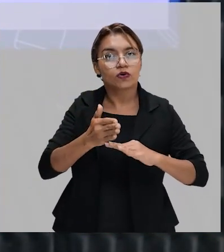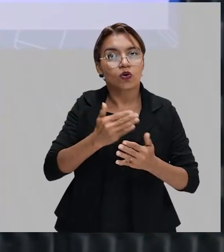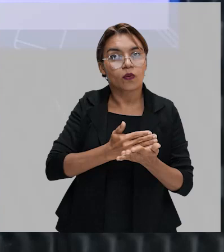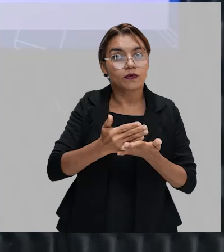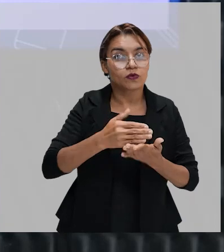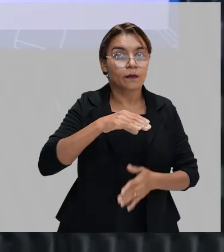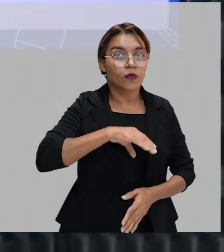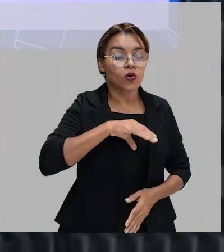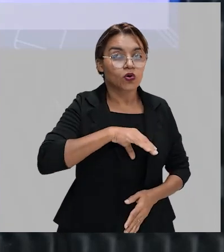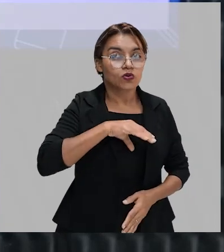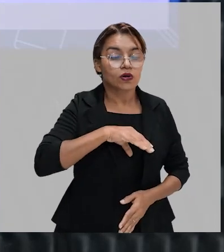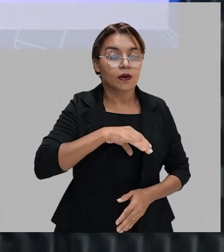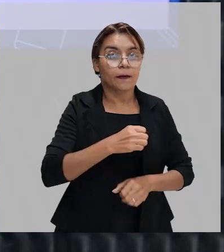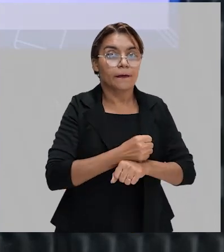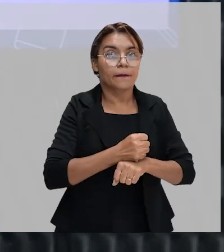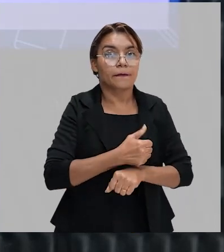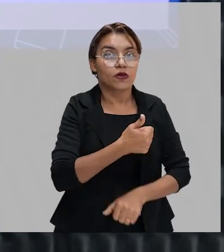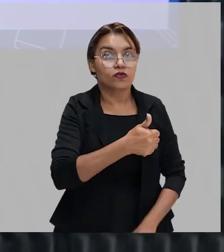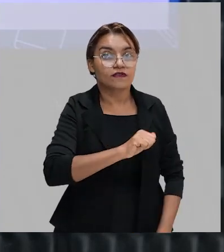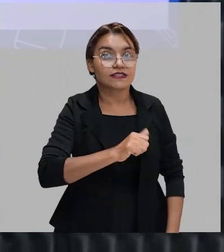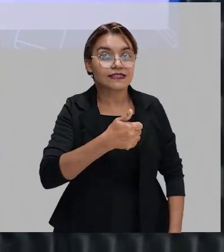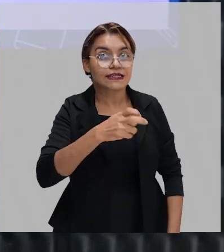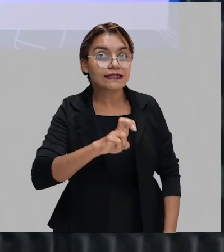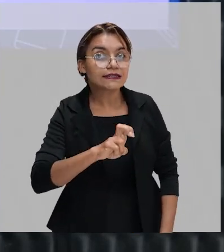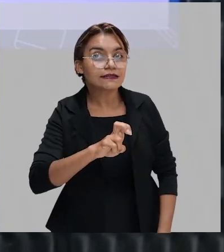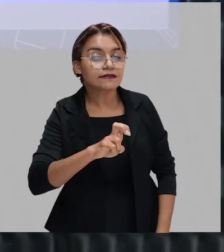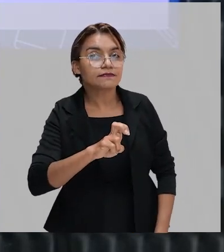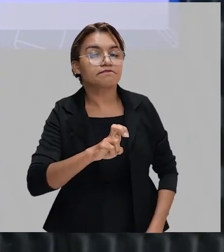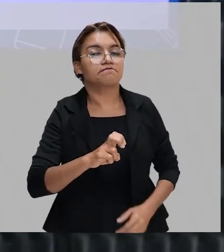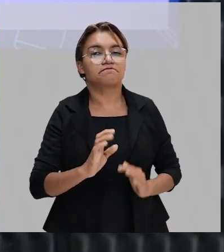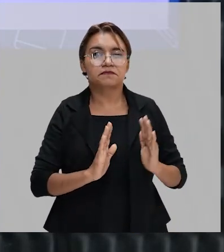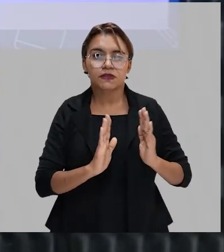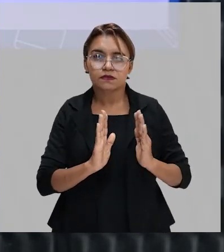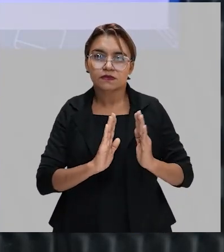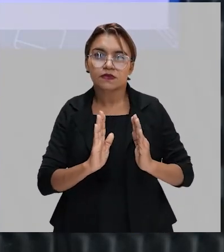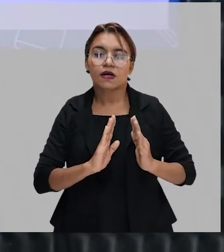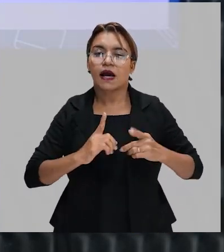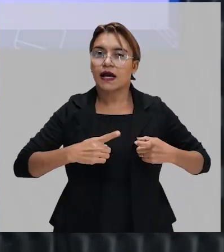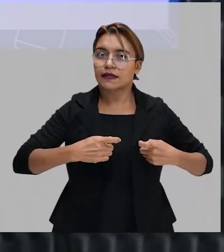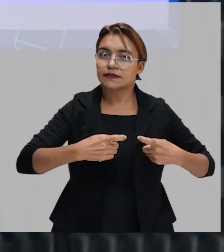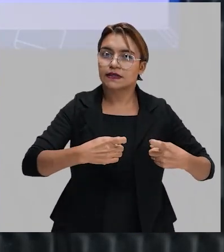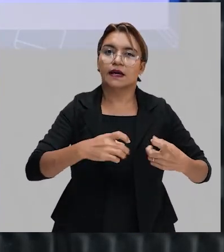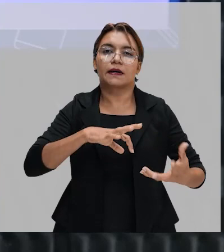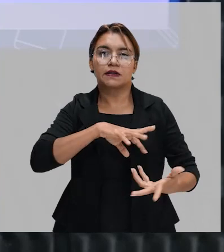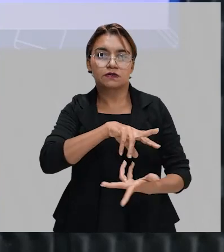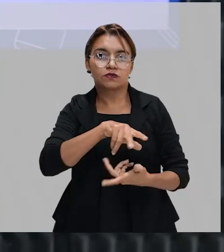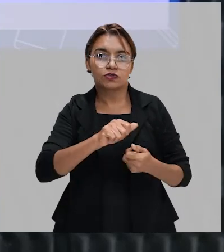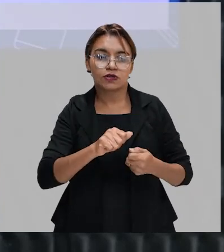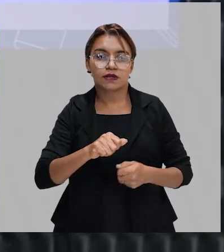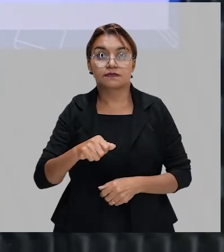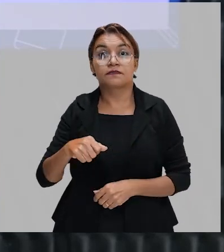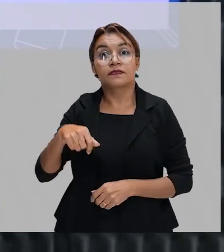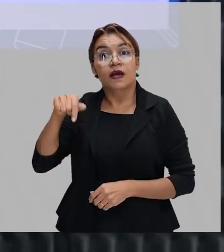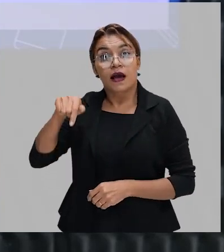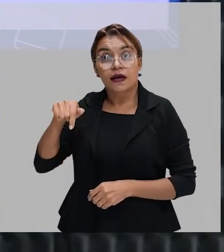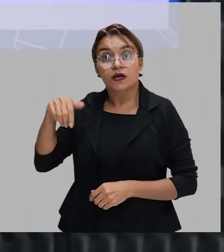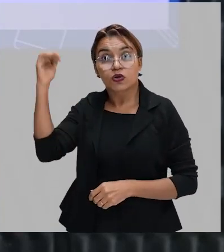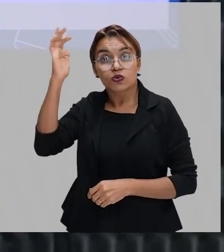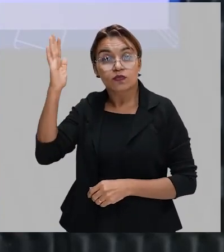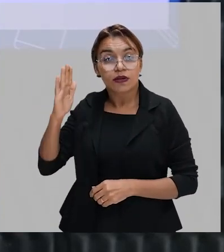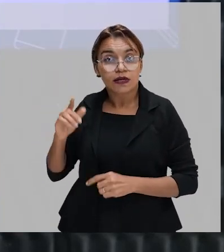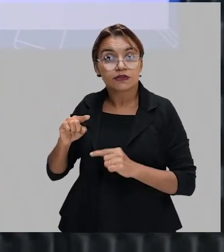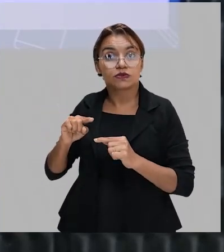Portugal em 1915, lembram? Pois é, entre as guerras mundiais, aqui no Brasil, um pouco